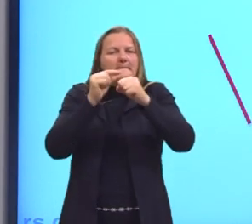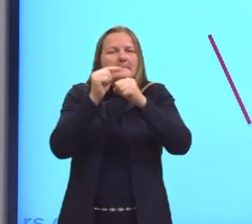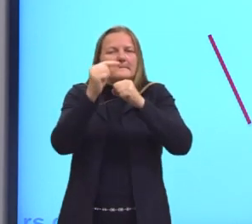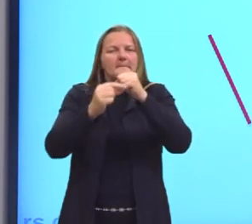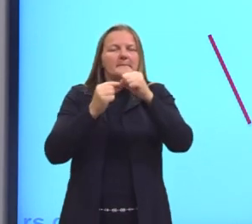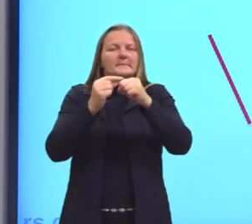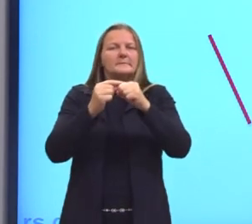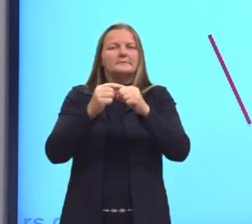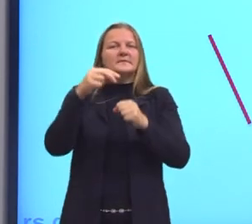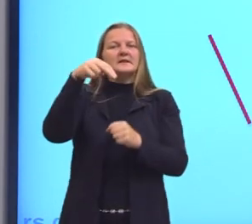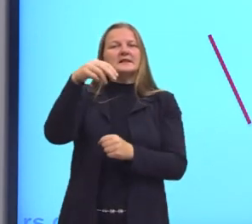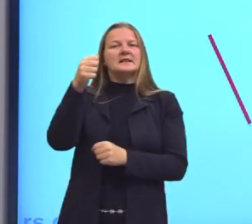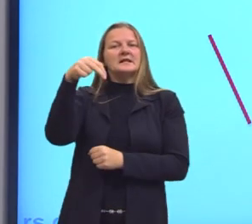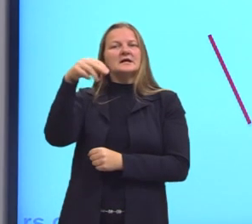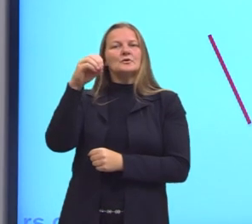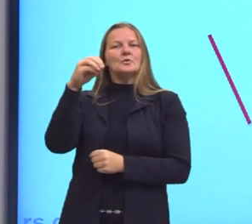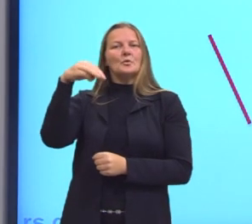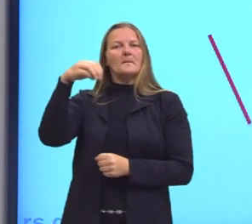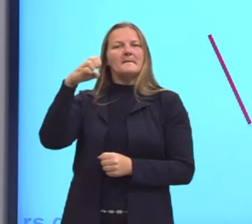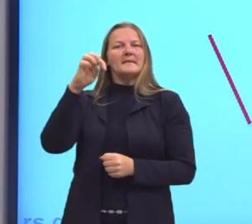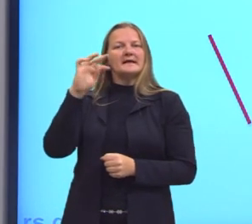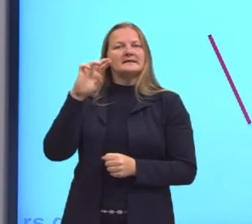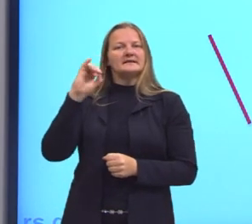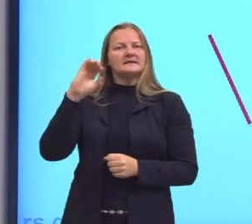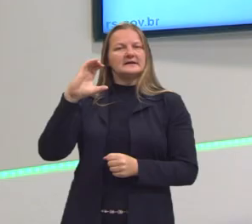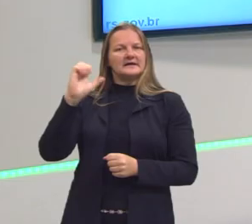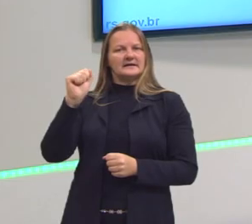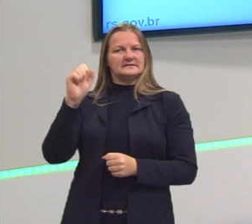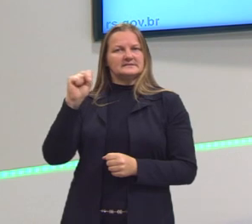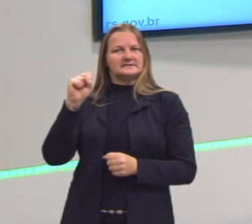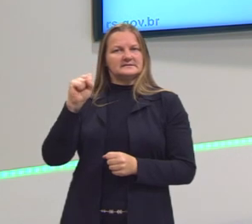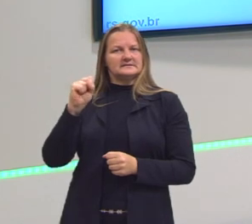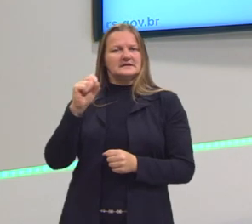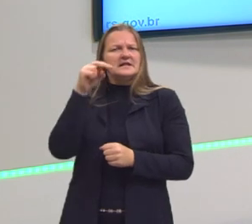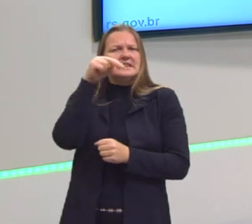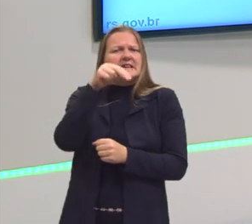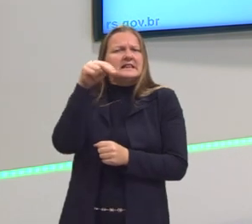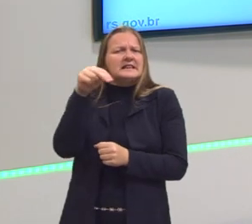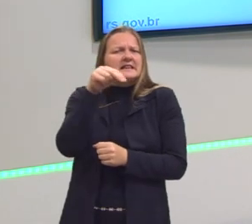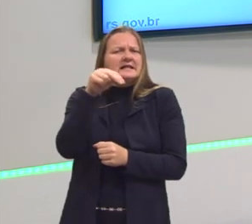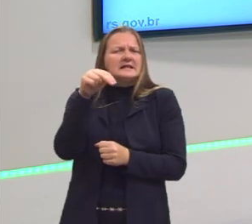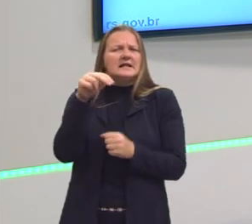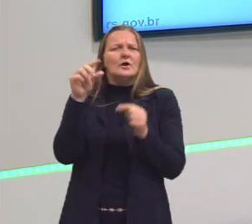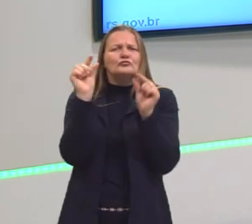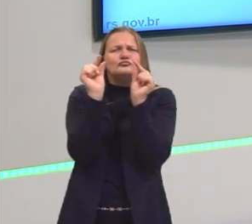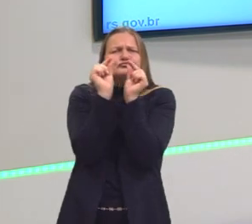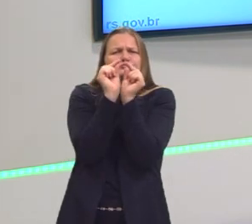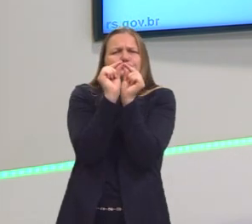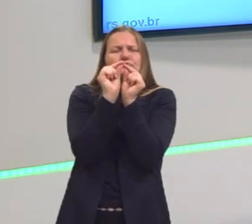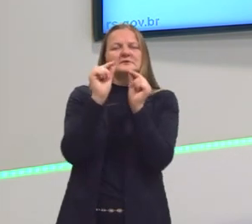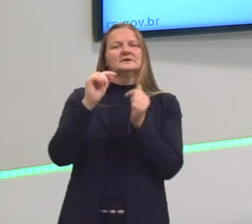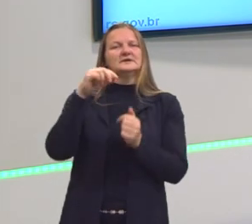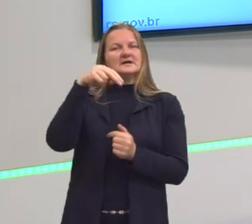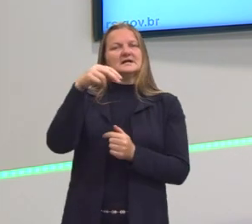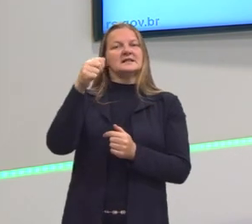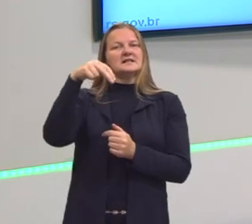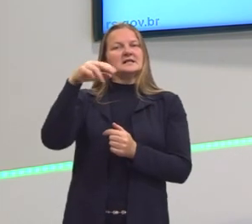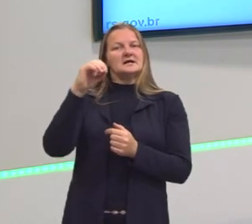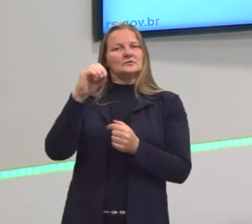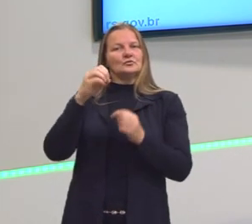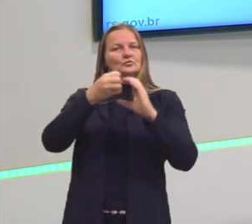nanométricas, de zero a um nanômetro. São os tamanhos das partículas que fazem essa